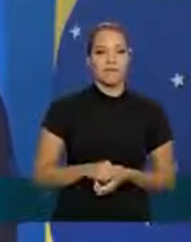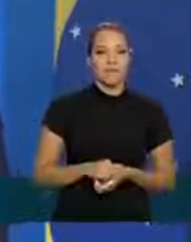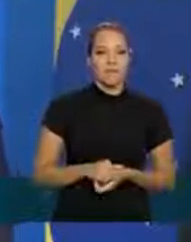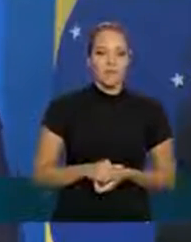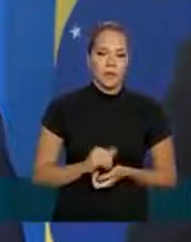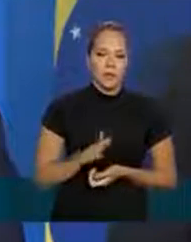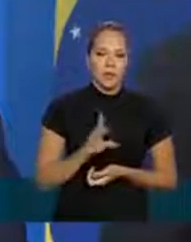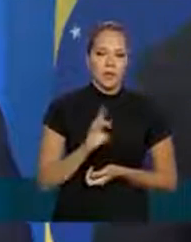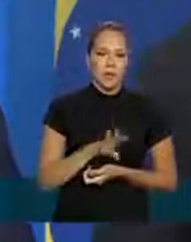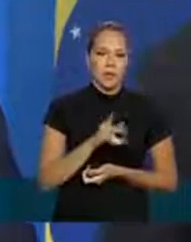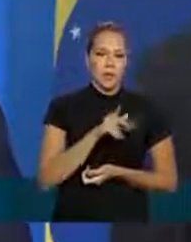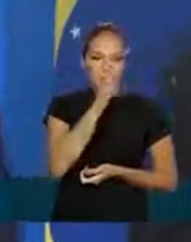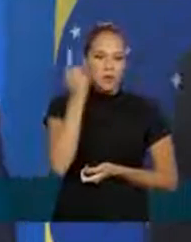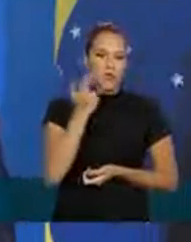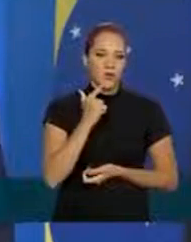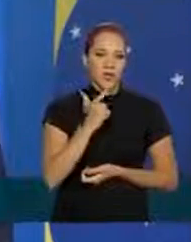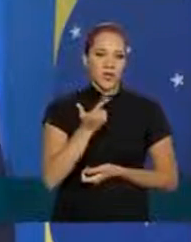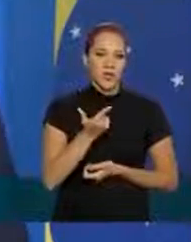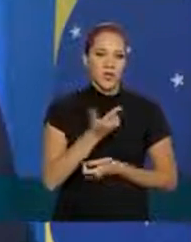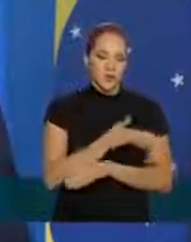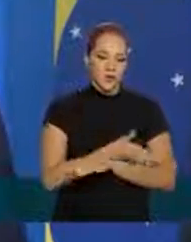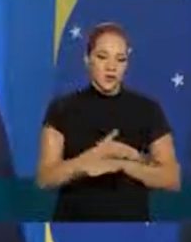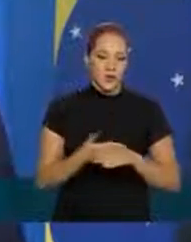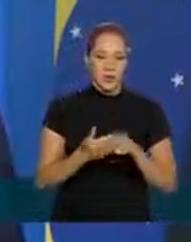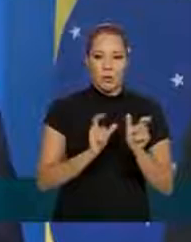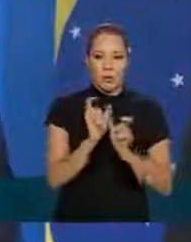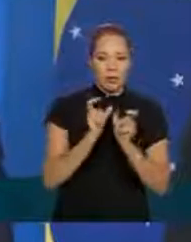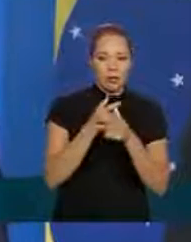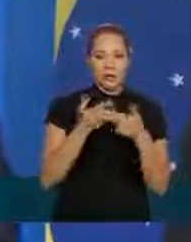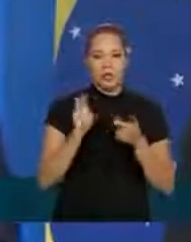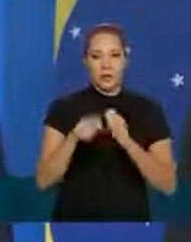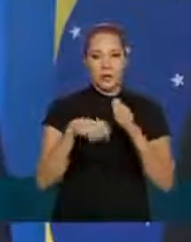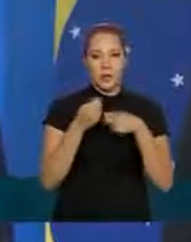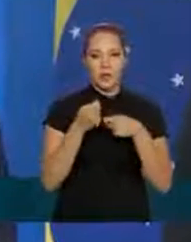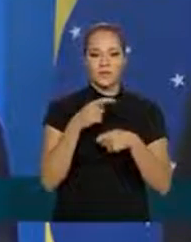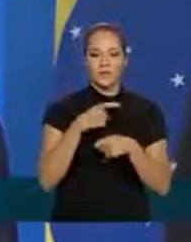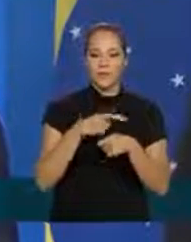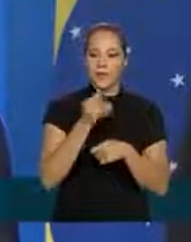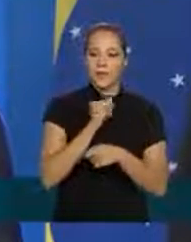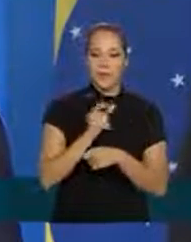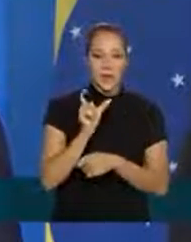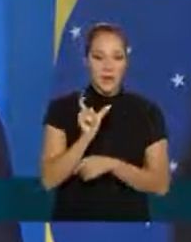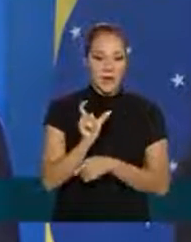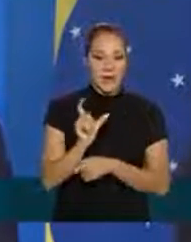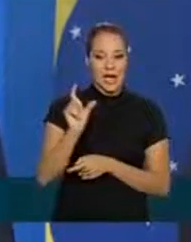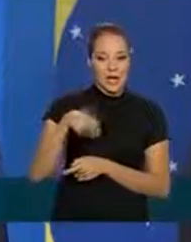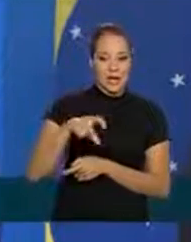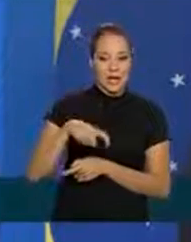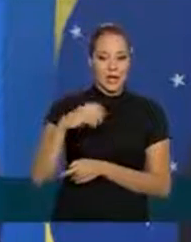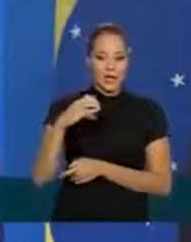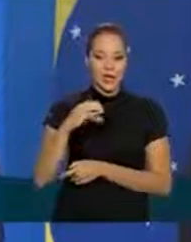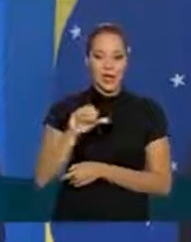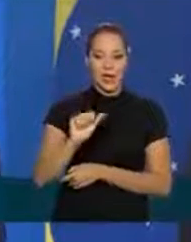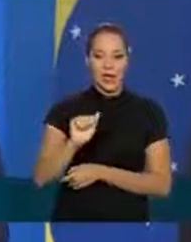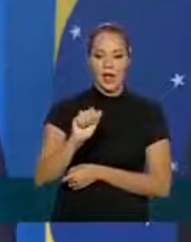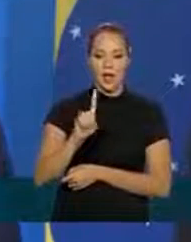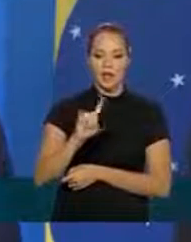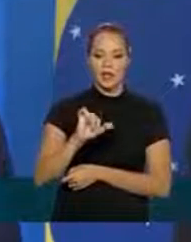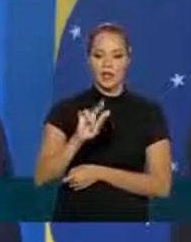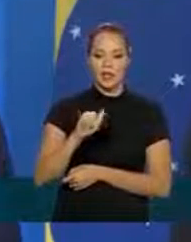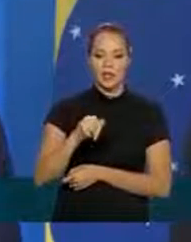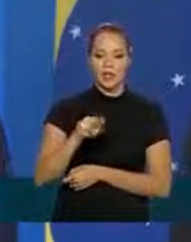para quem não esteja mais acostumado com a economia existe aquela maquininha do cartão de crédito chamado adquirentes